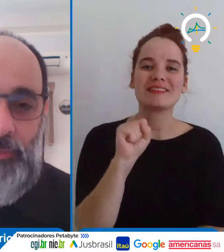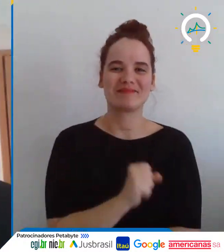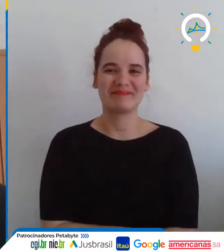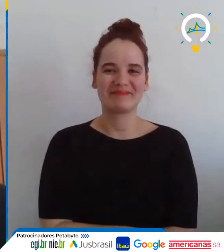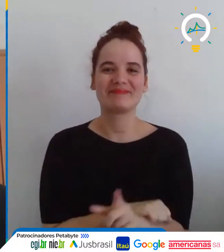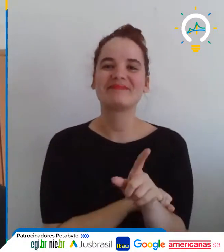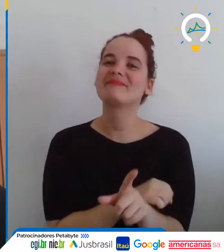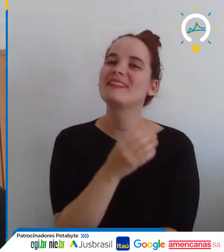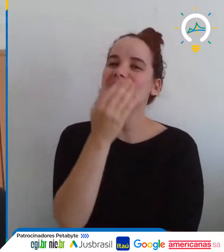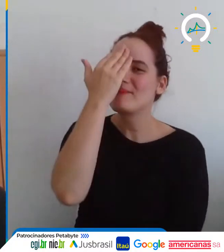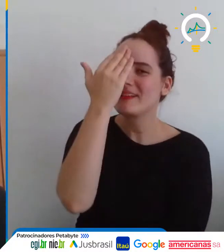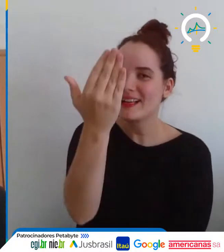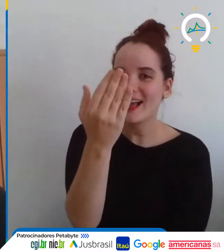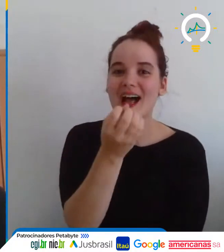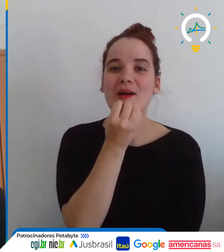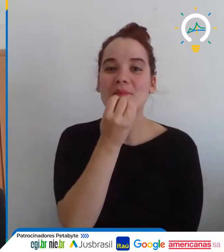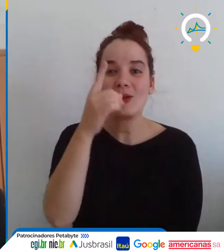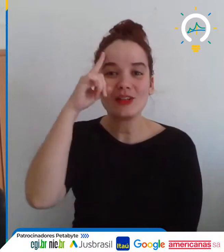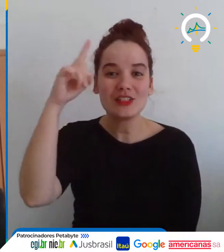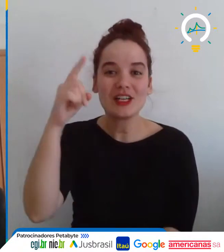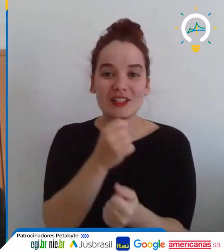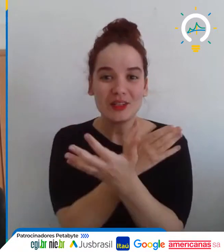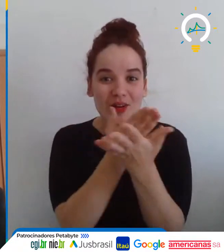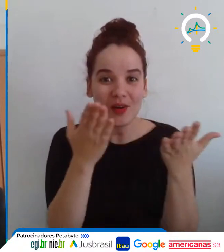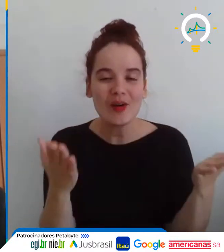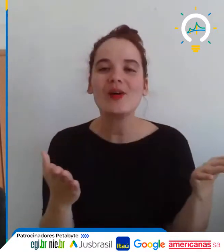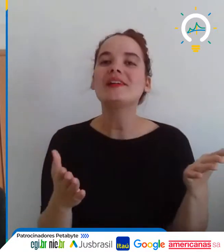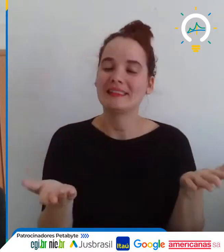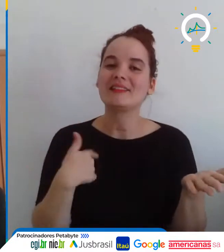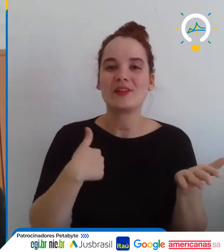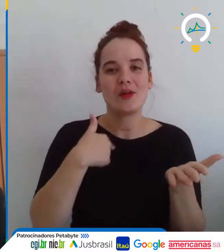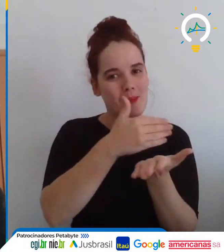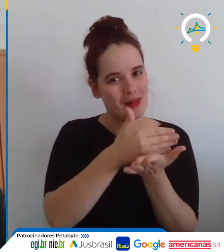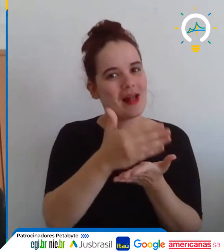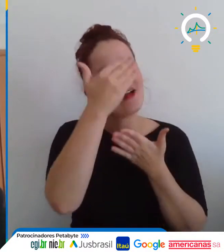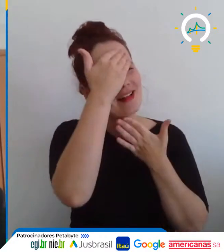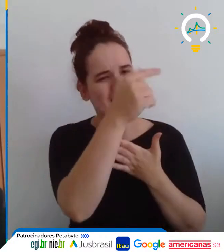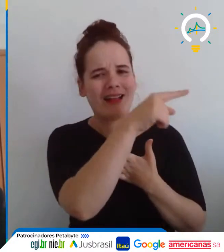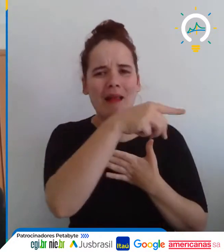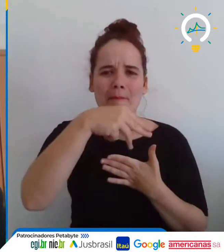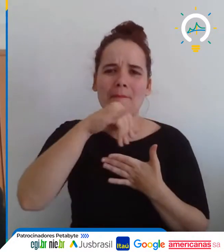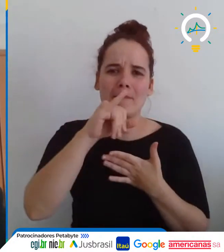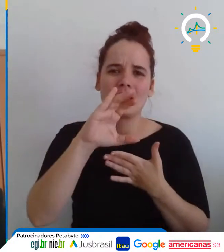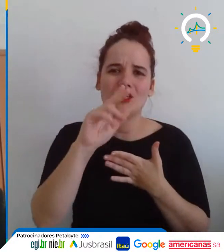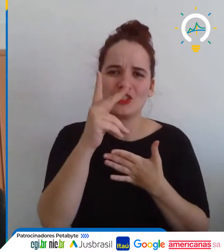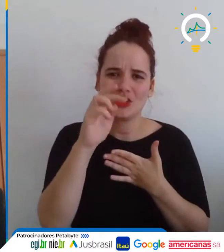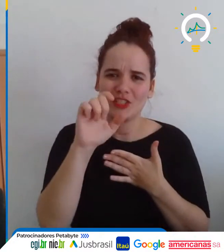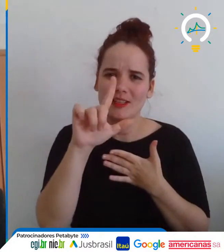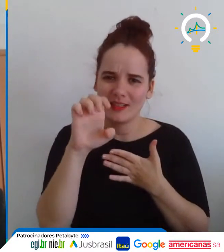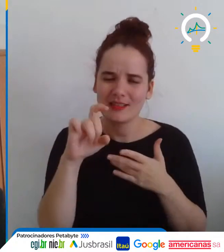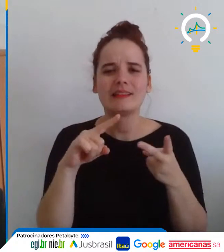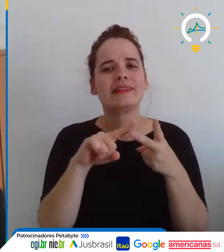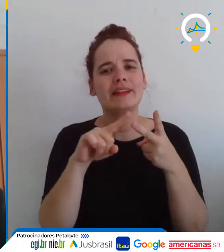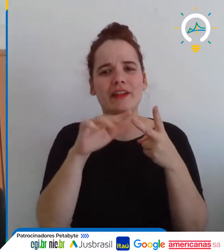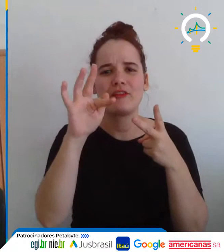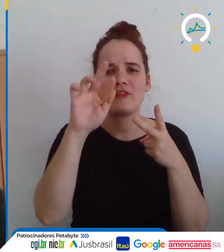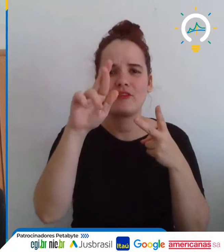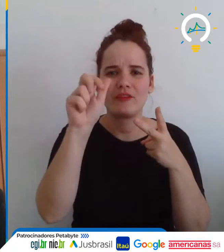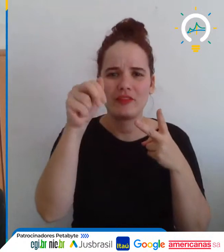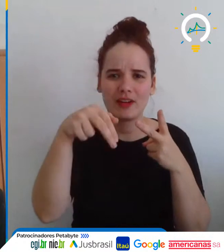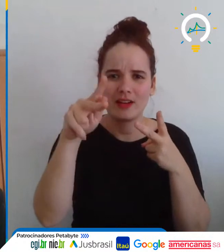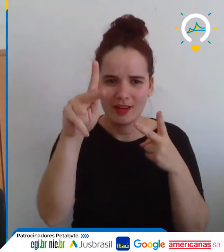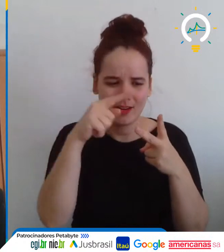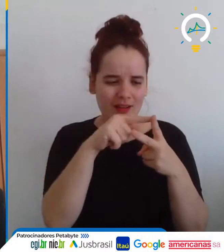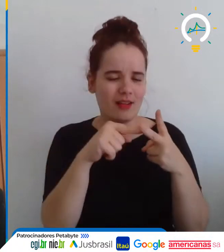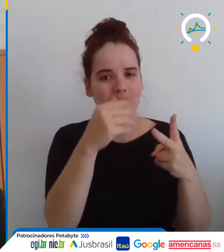Obrigado, bom dia a todos. Começo também agradecendo a Michele e ao Frank, e a toda a organização geral